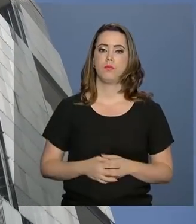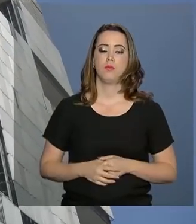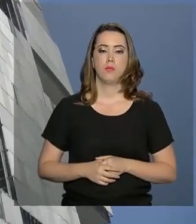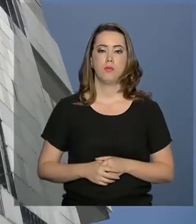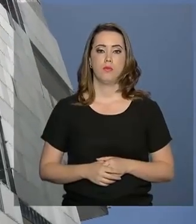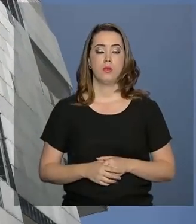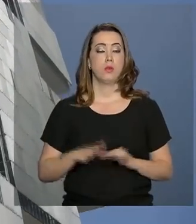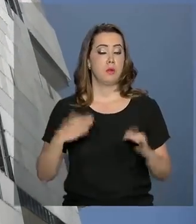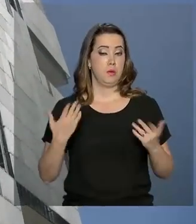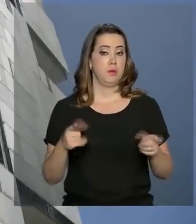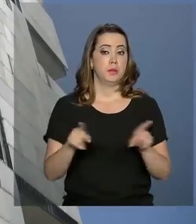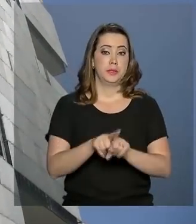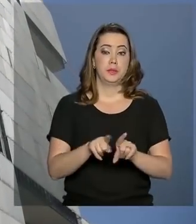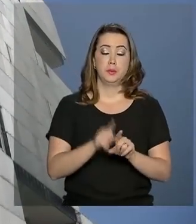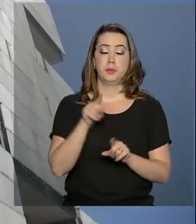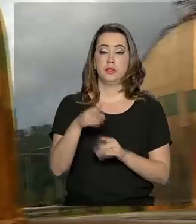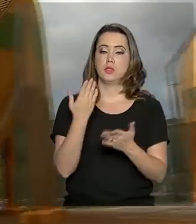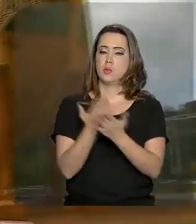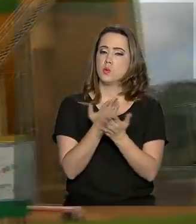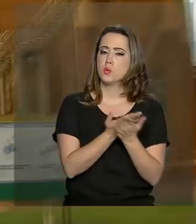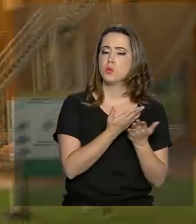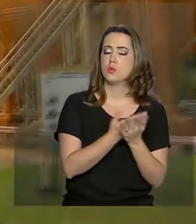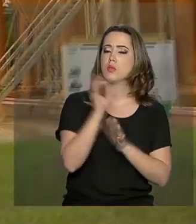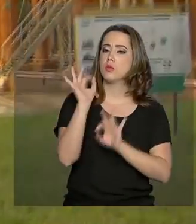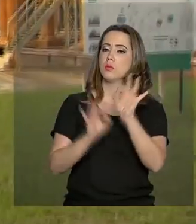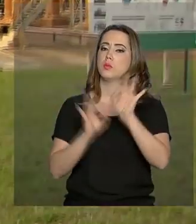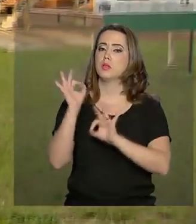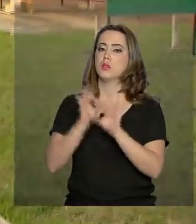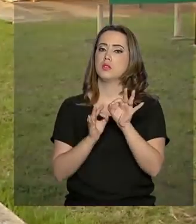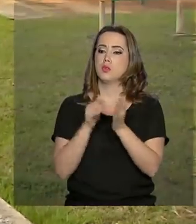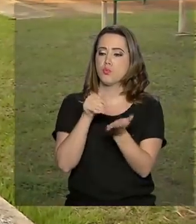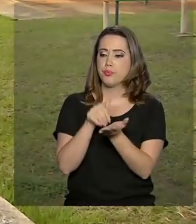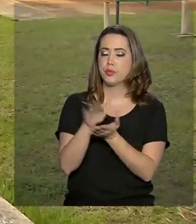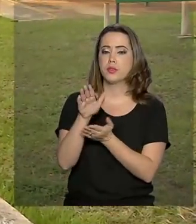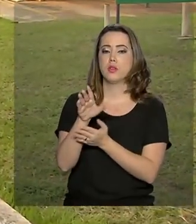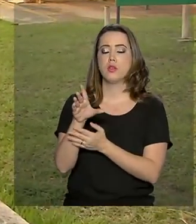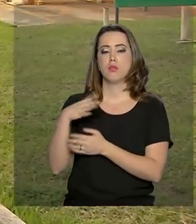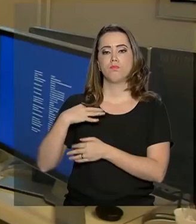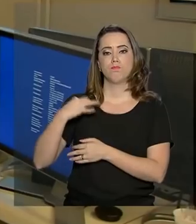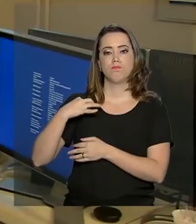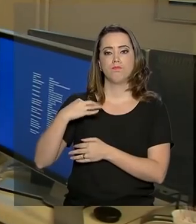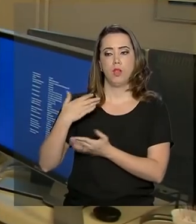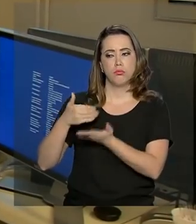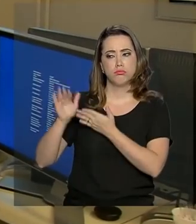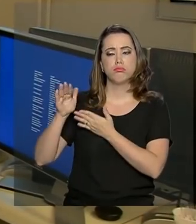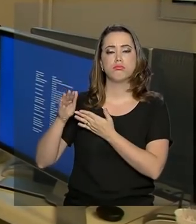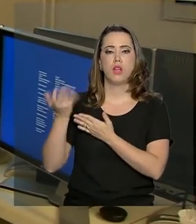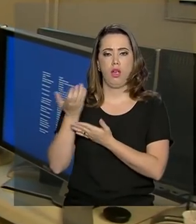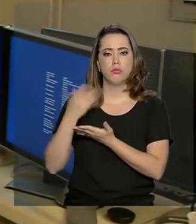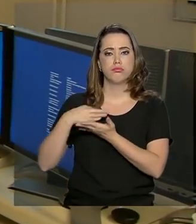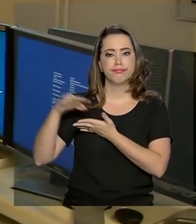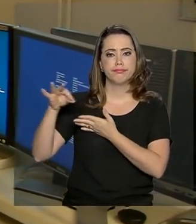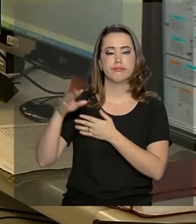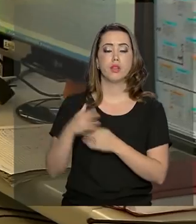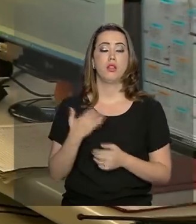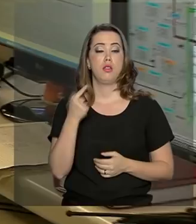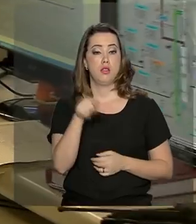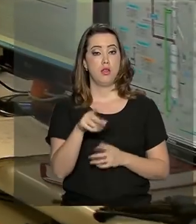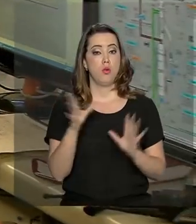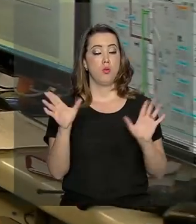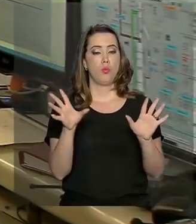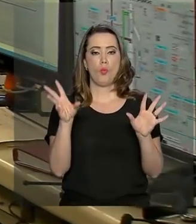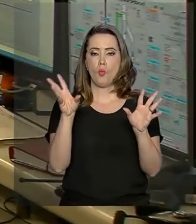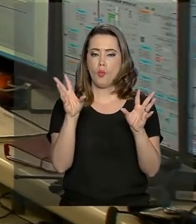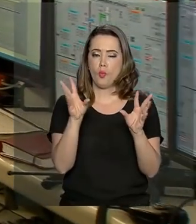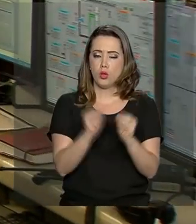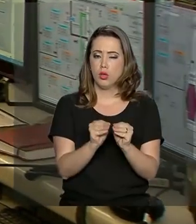desocupados. Também está sendo estudado um plano de demissão voluntária incentivada. A estrutura mais enxuta vai permitir